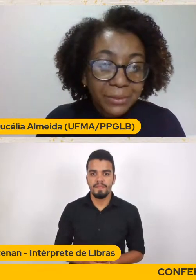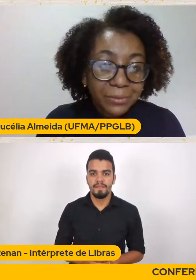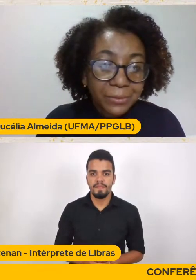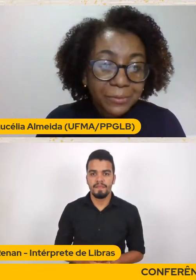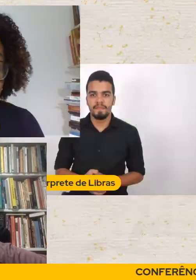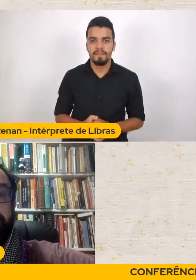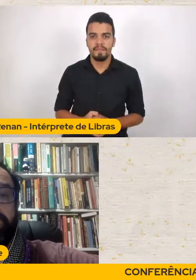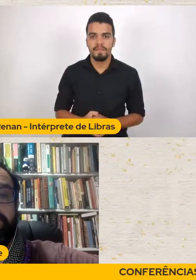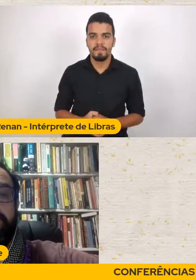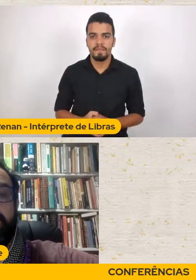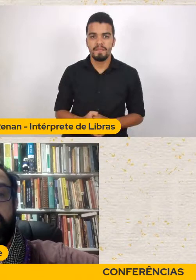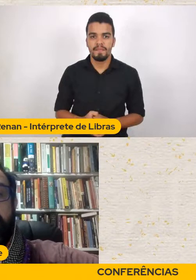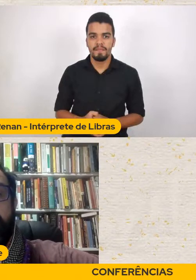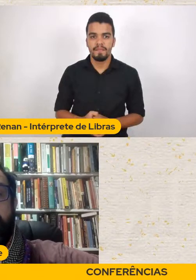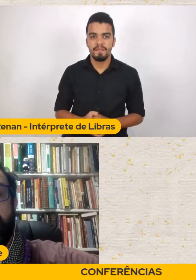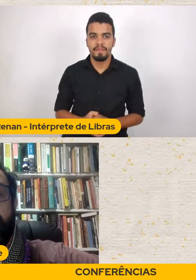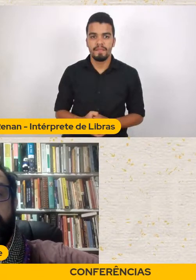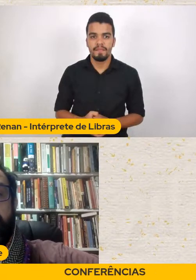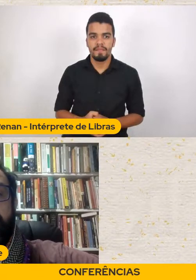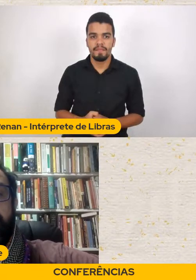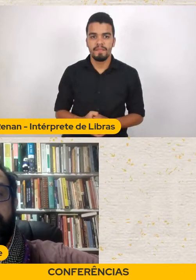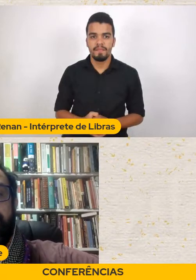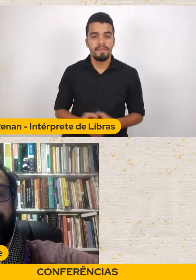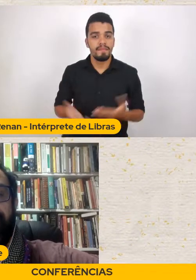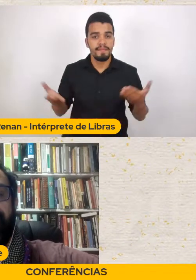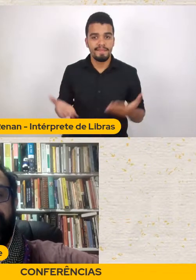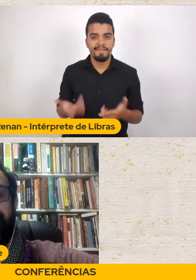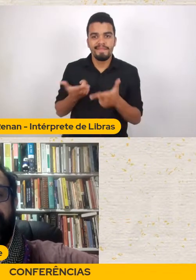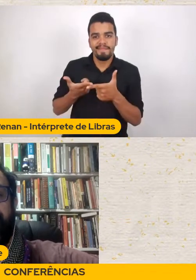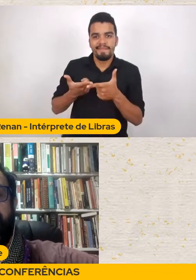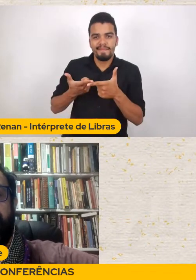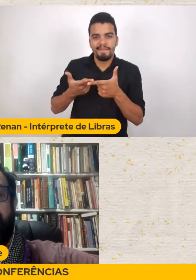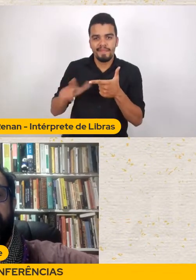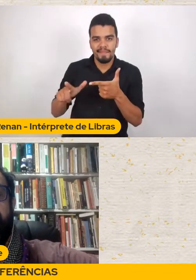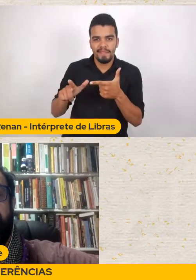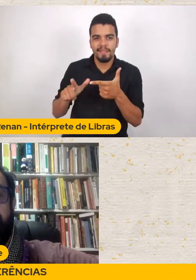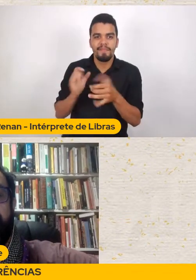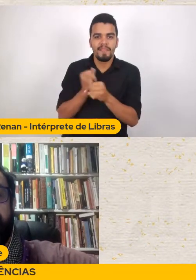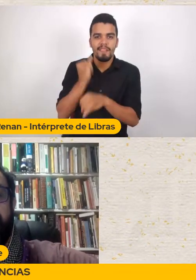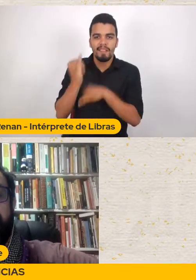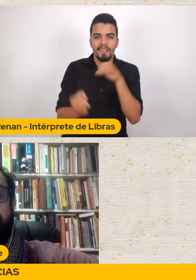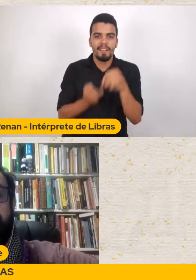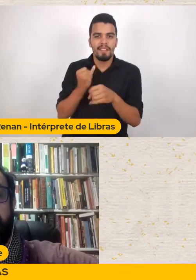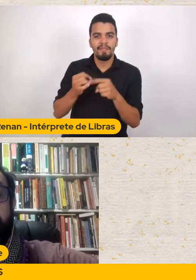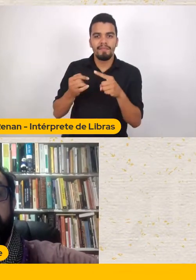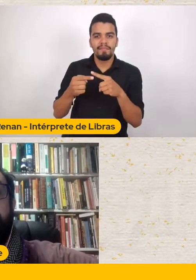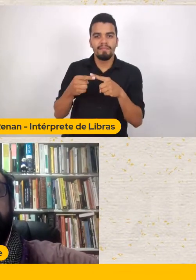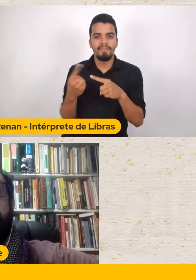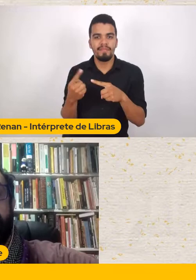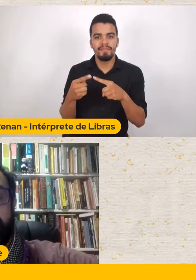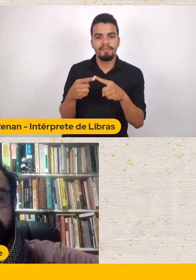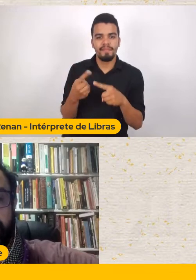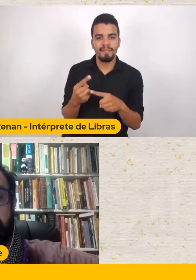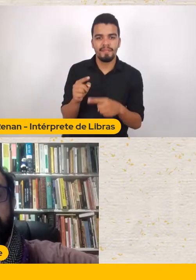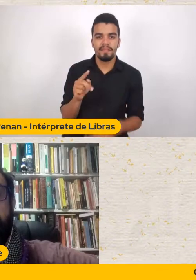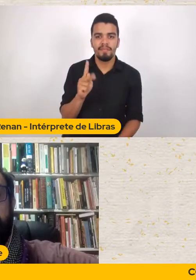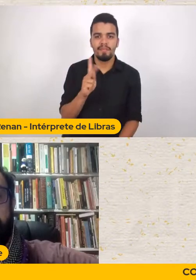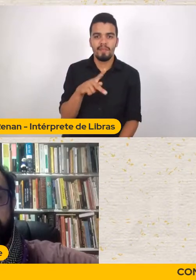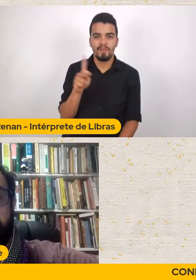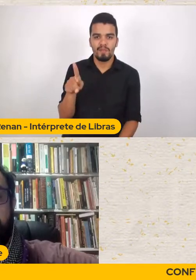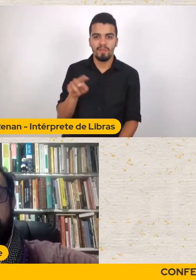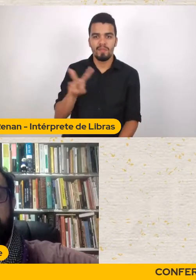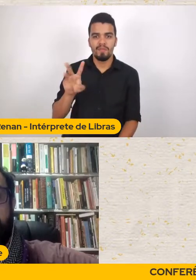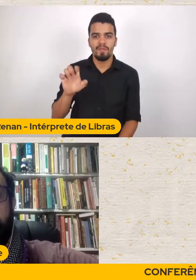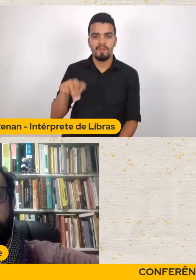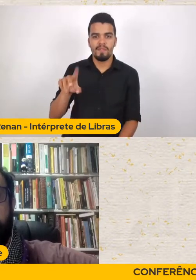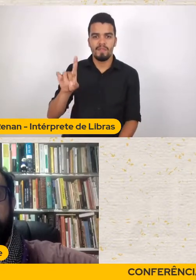problema na internet do professor Luiz Esse apagão de ontem atrapalhou bastante Pela manhã também tivemos o